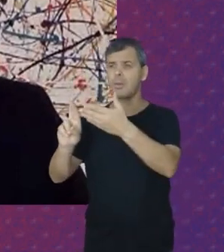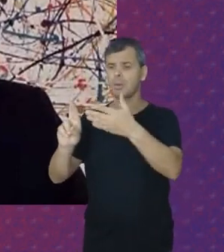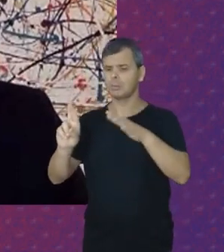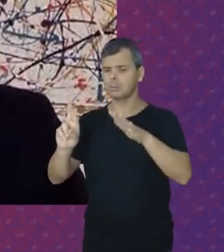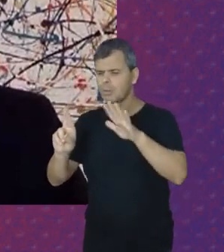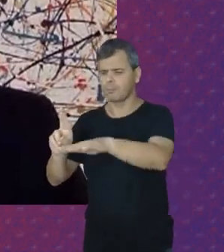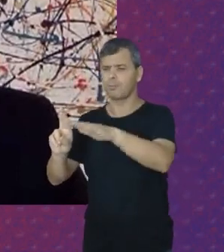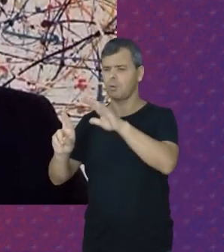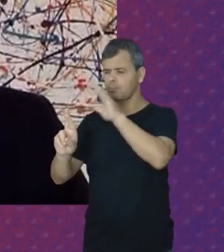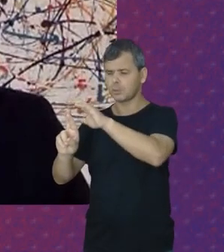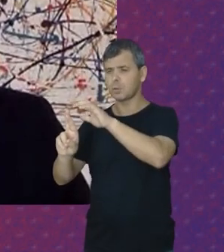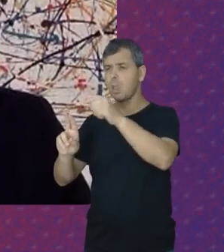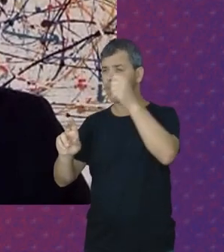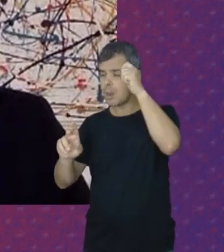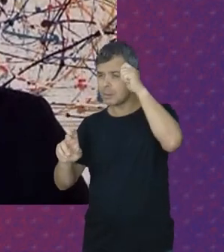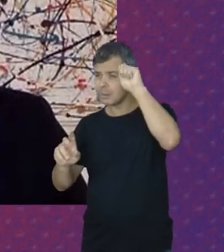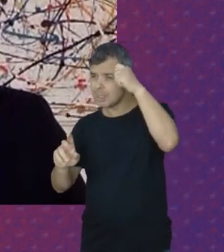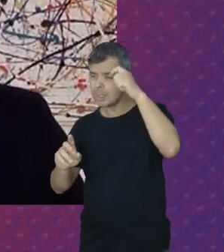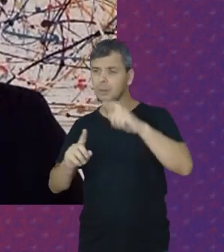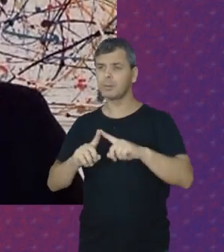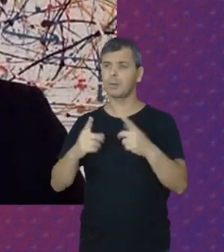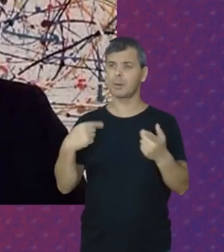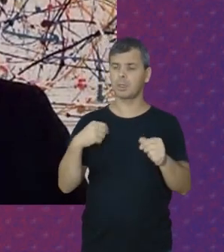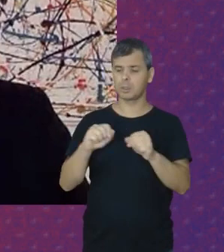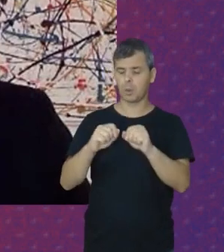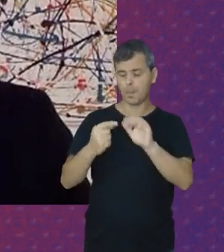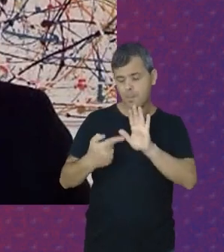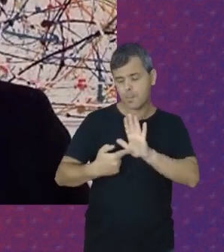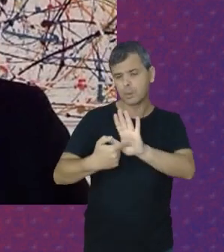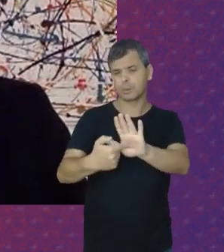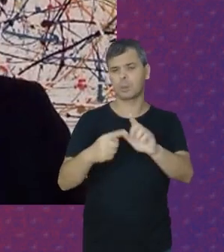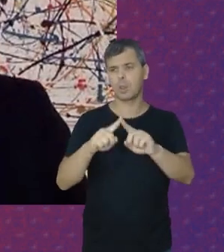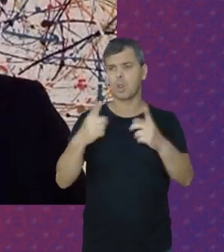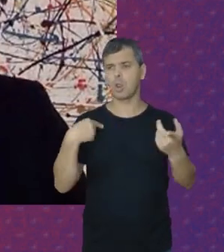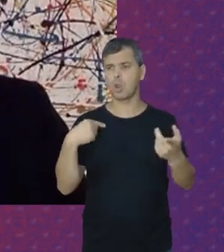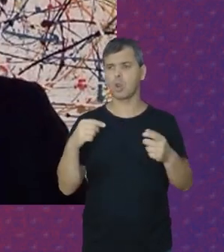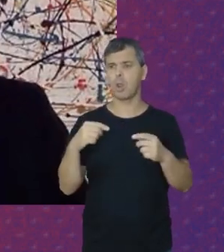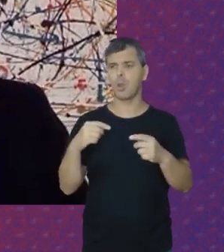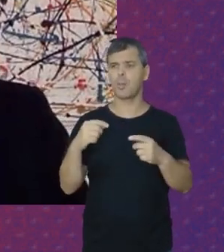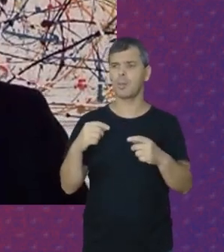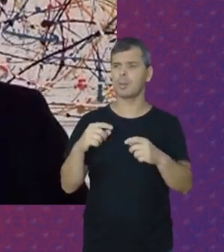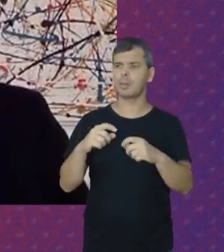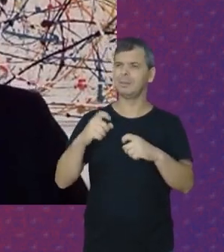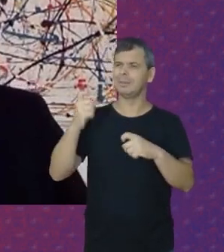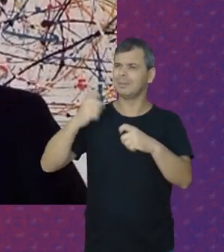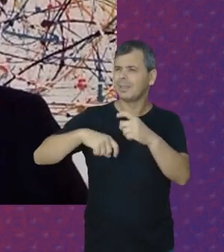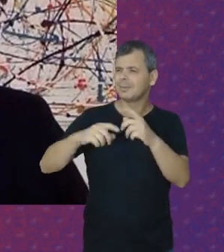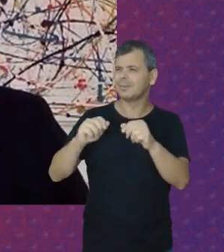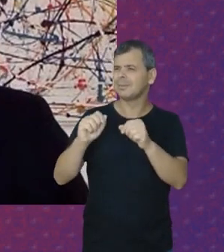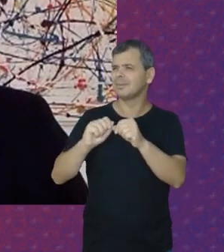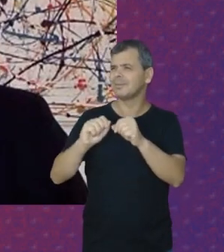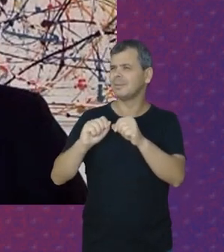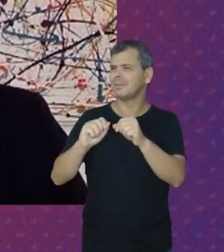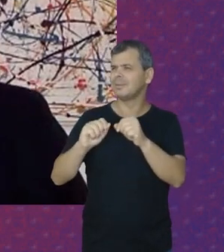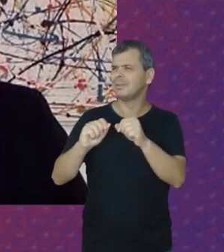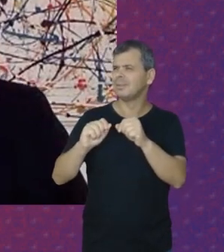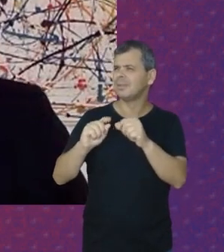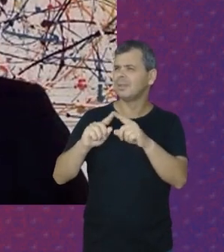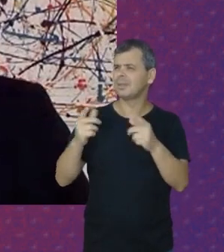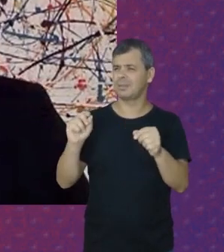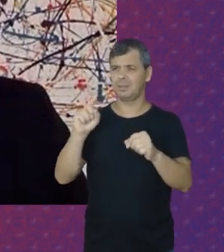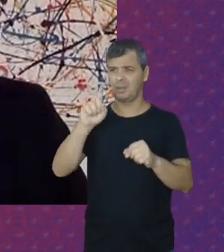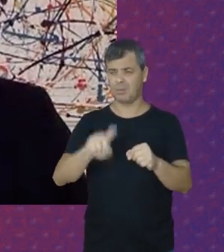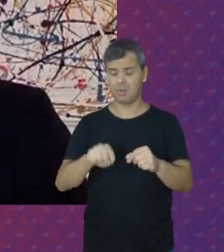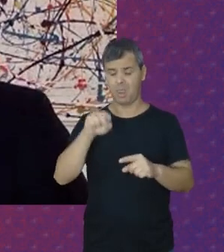Negras Que são Rotuladas Como sexualmente Promíscuas E que Por